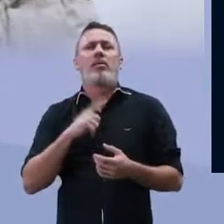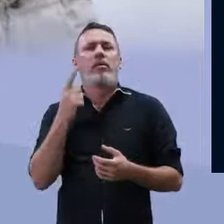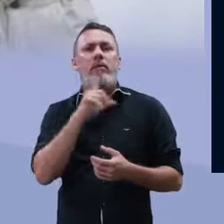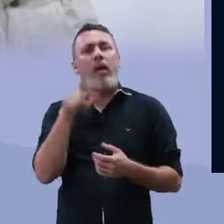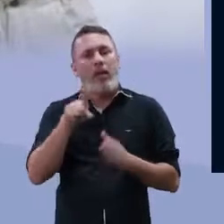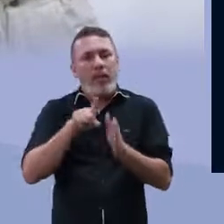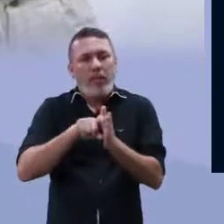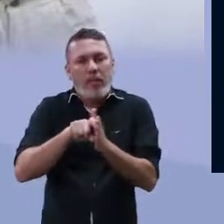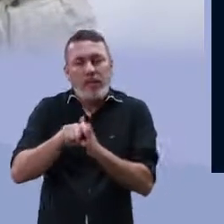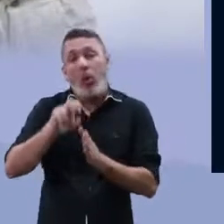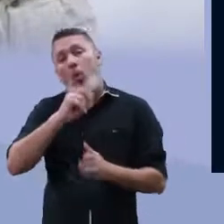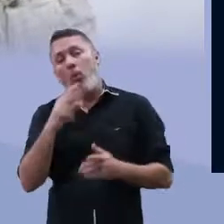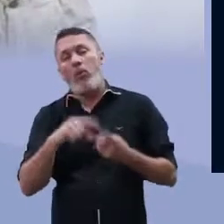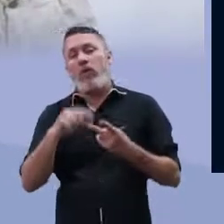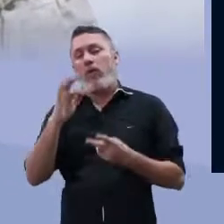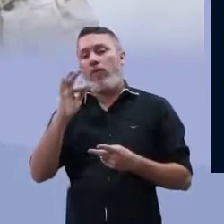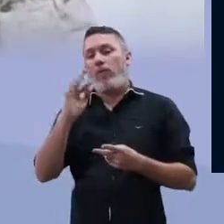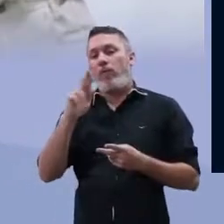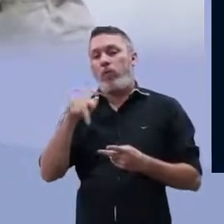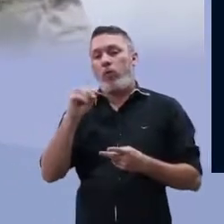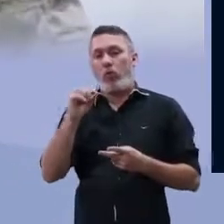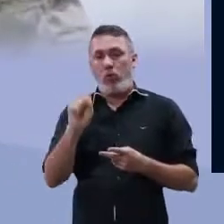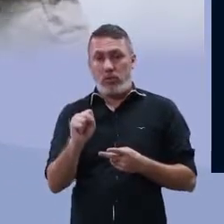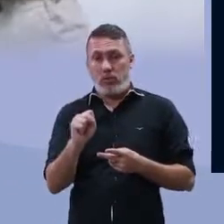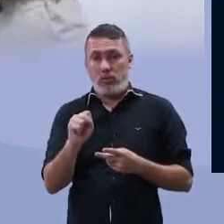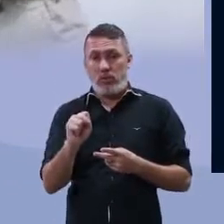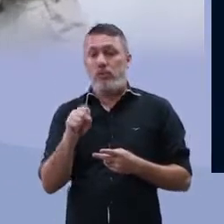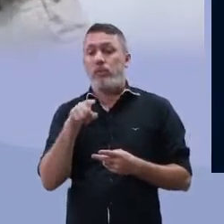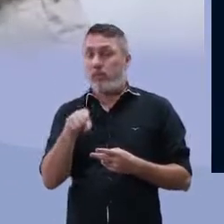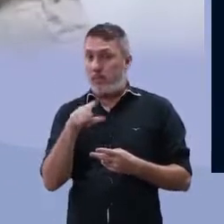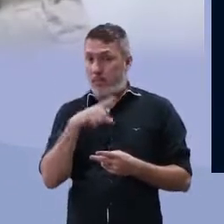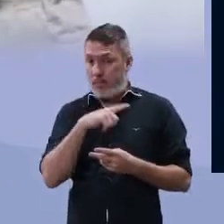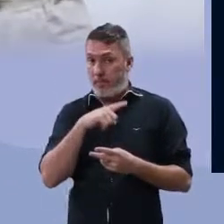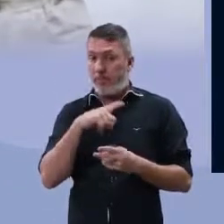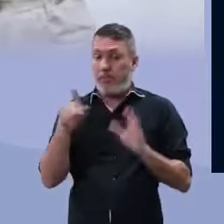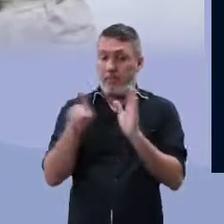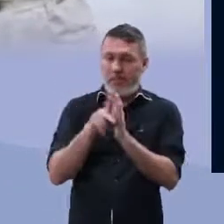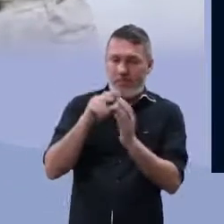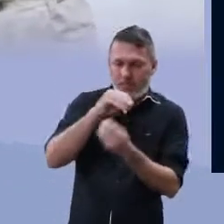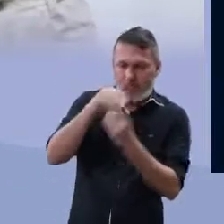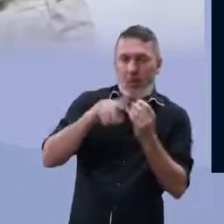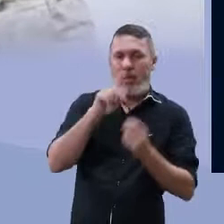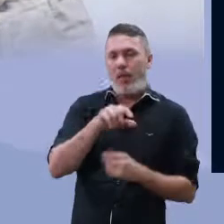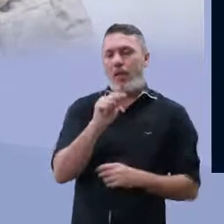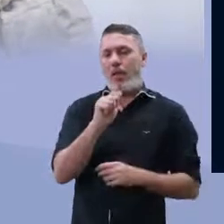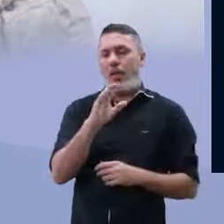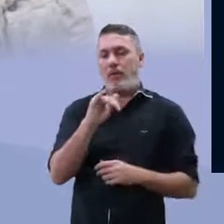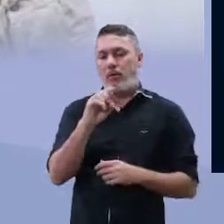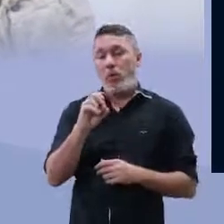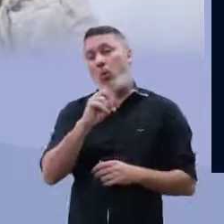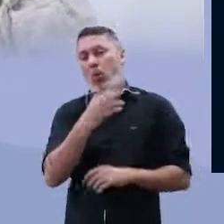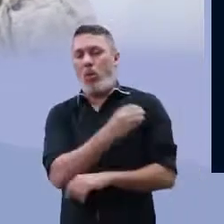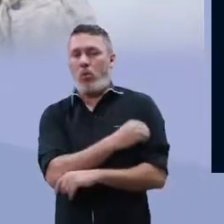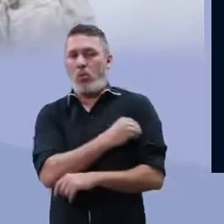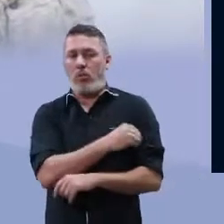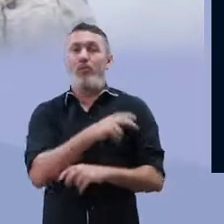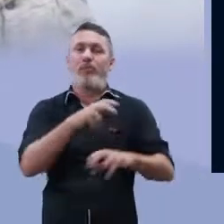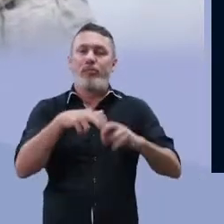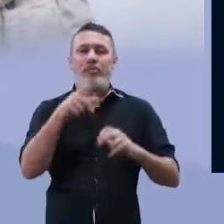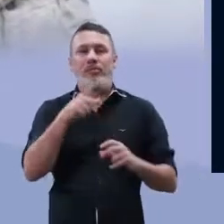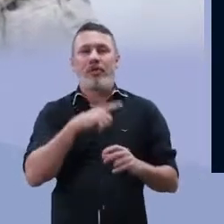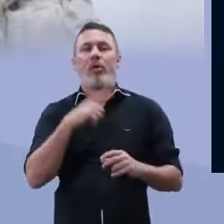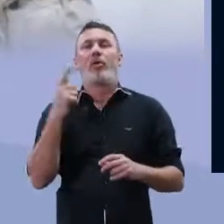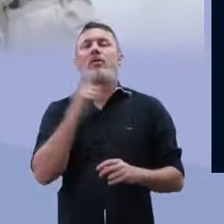Quem que faz esses processos? Bactérias ou fundos. E eles vão ter como produto ou ácido ou